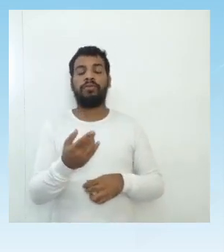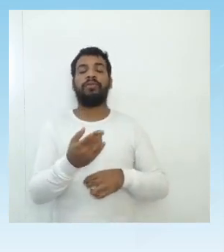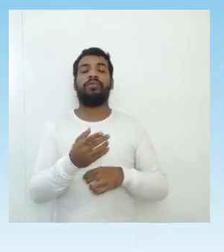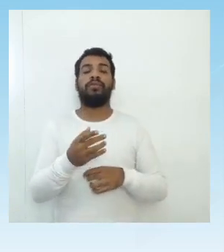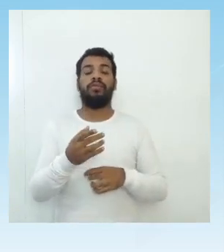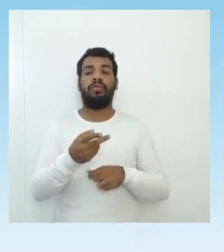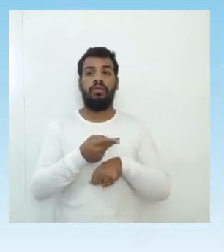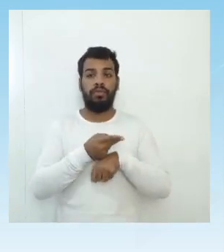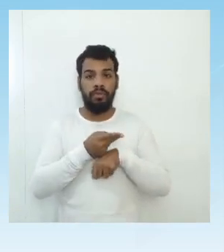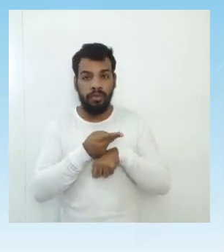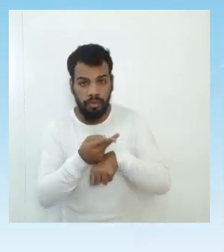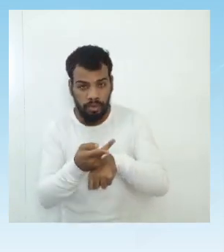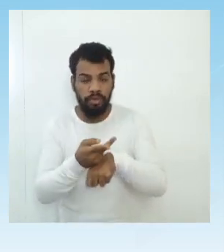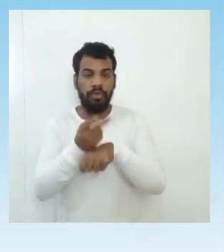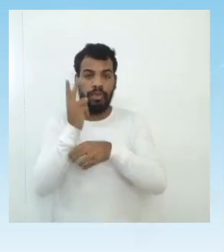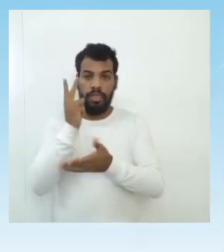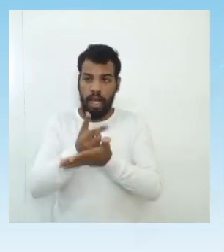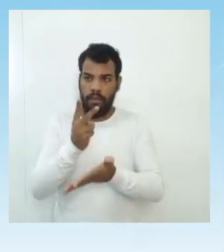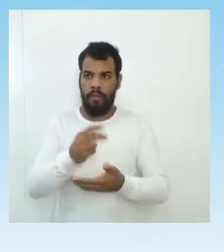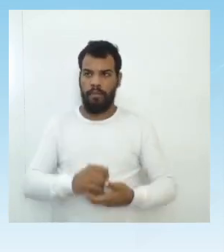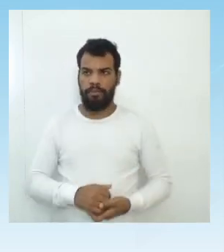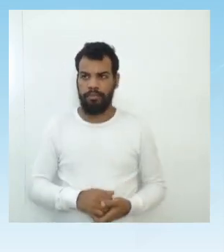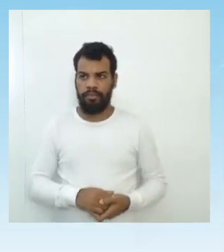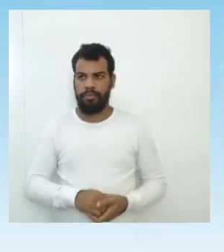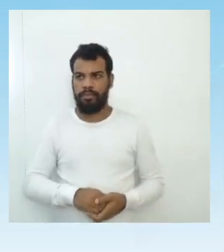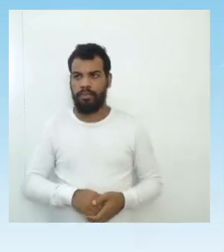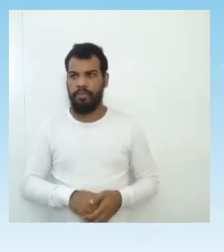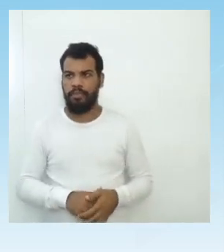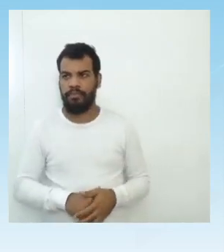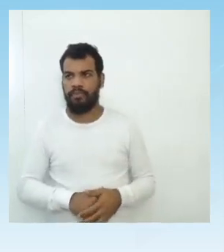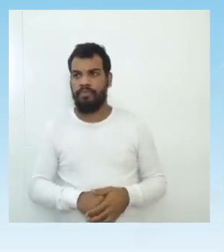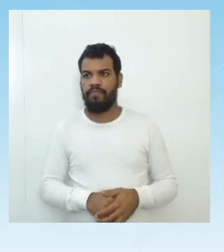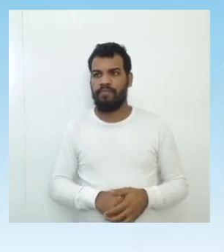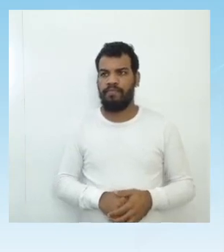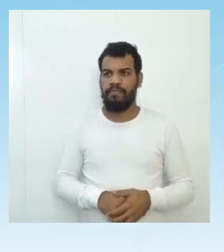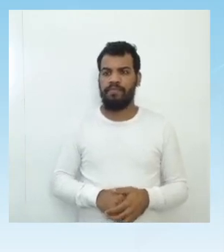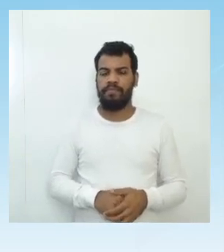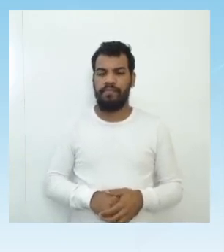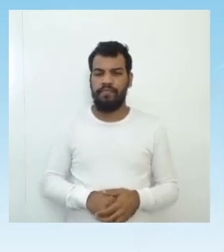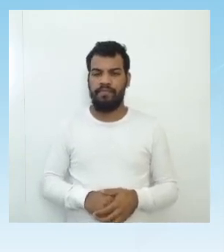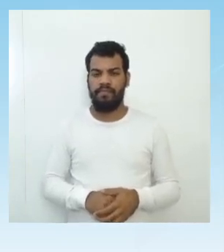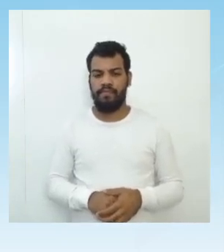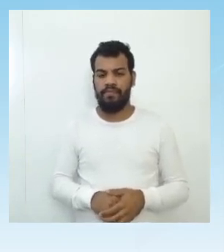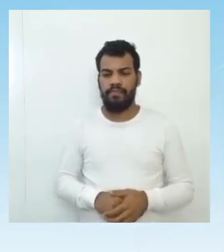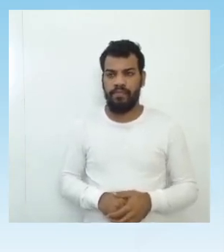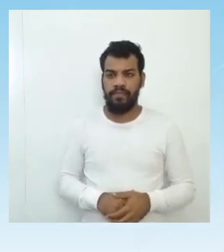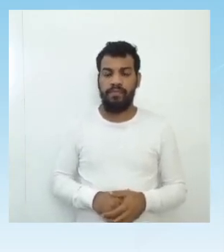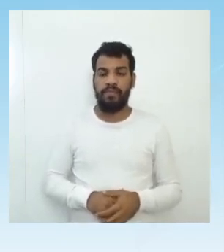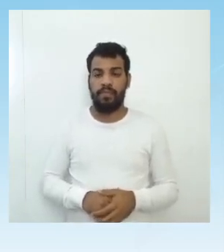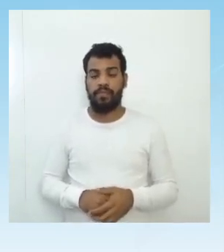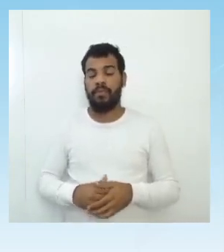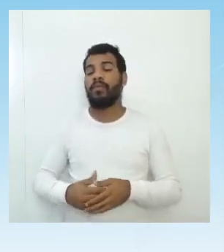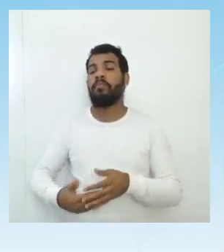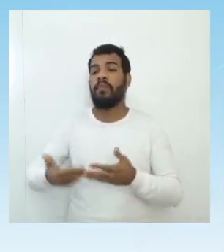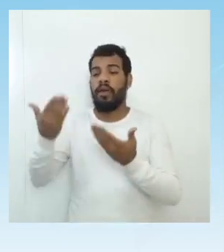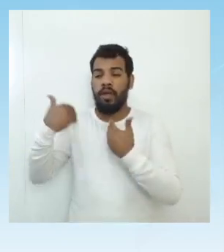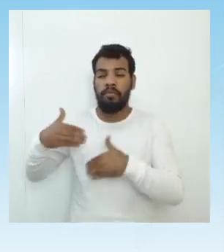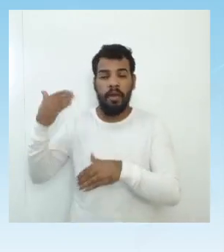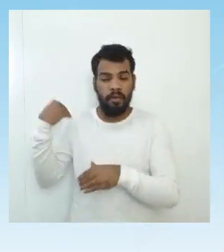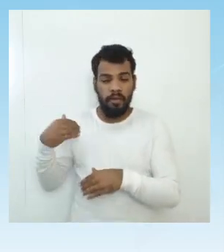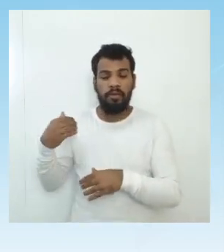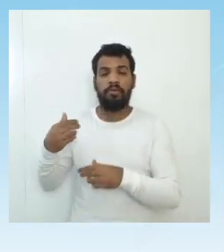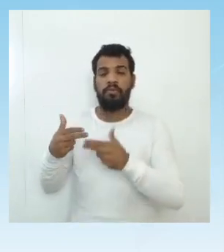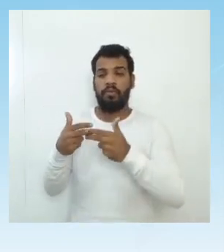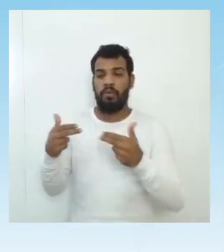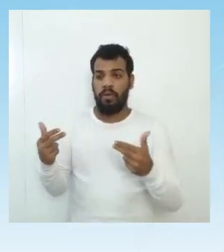sempre constante. Durante muito tempo, os novos materiais que surgiram da combinação dos